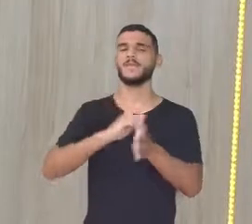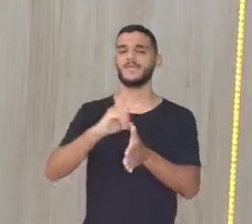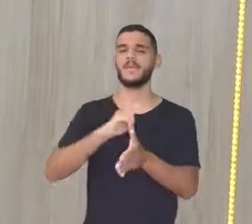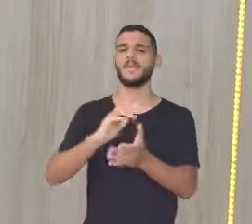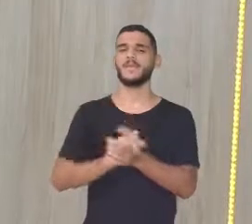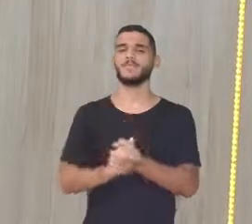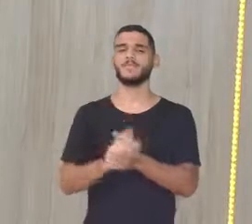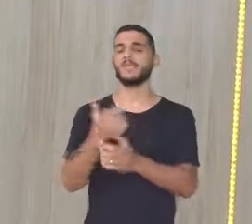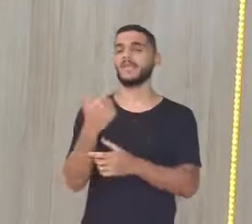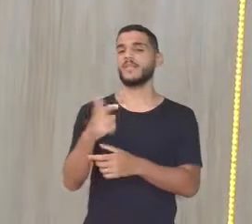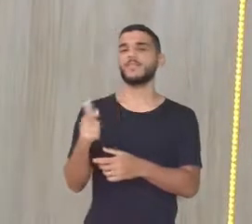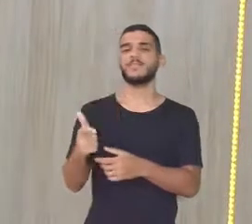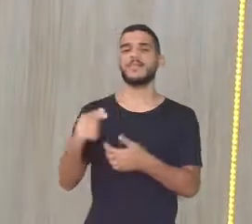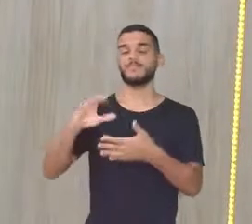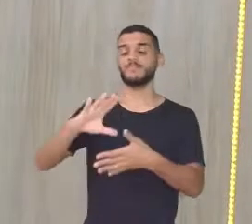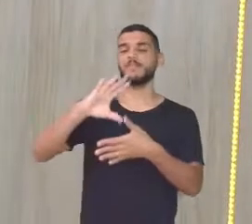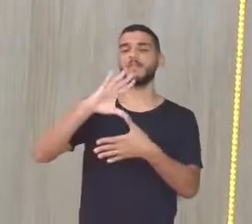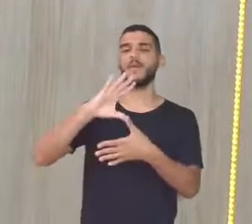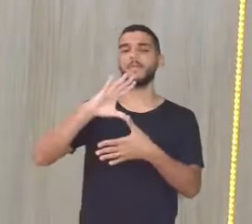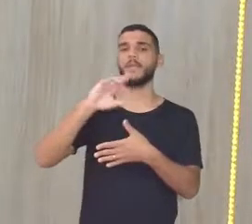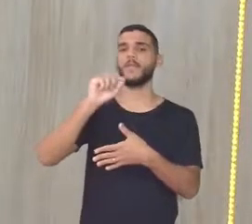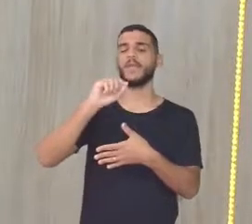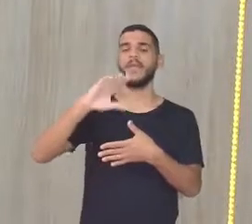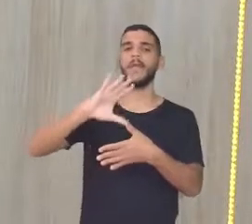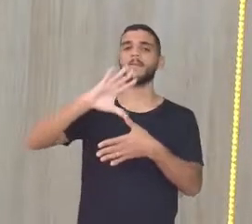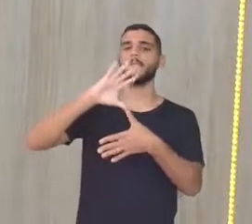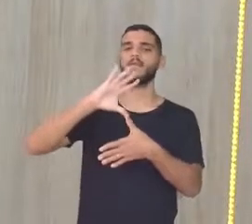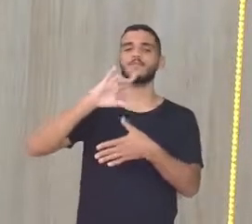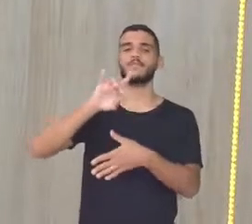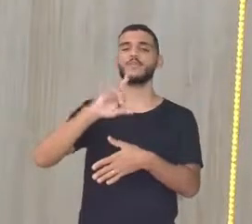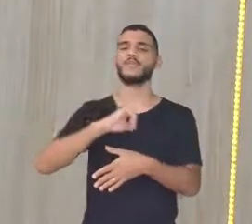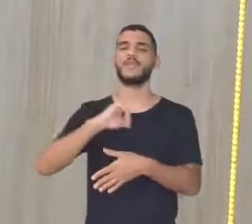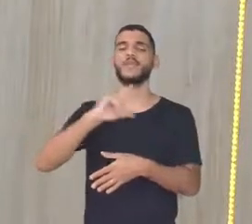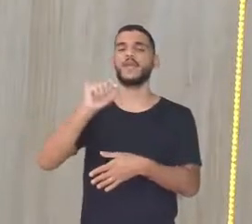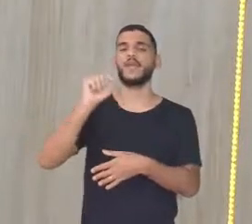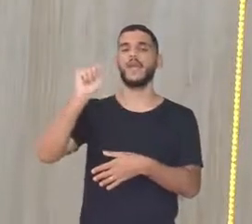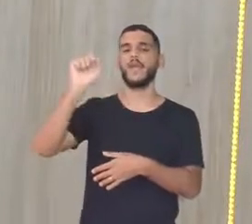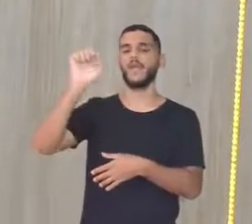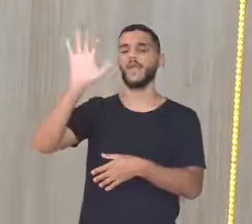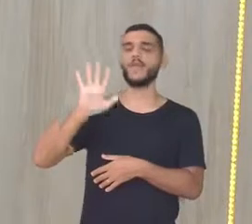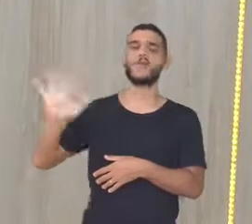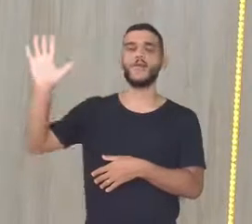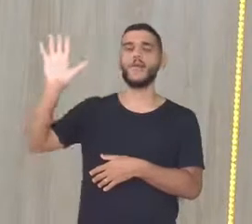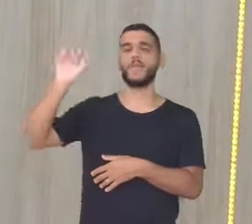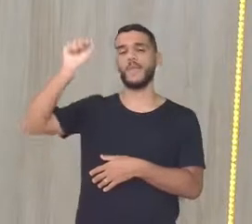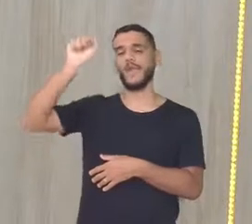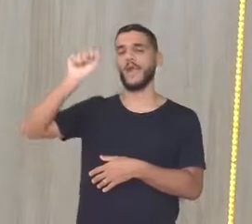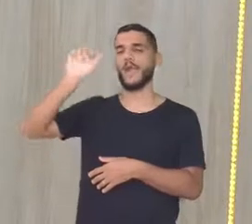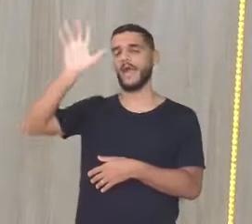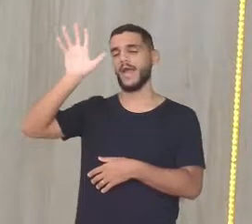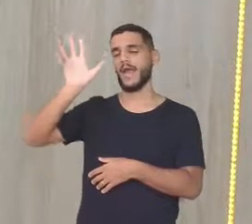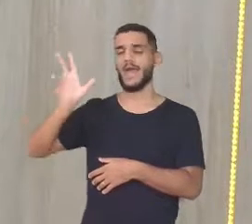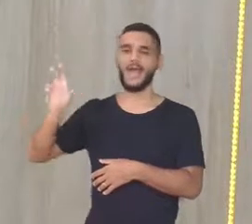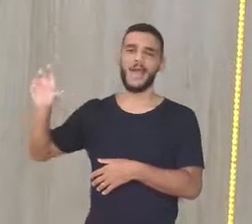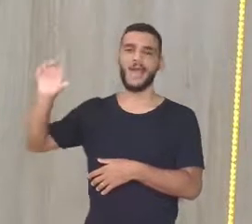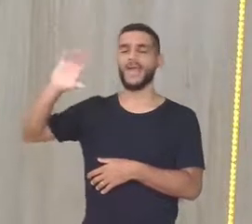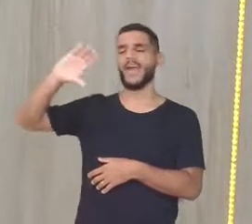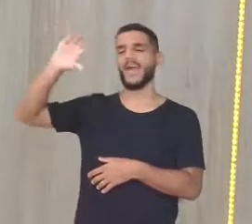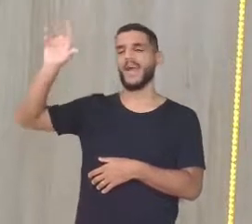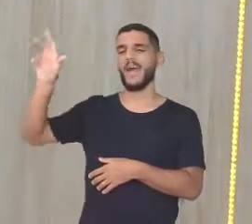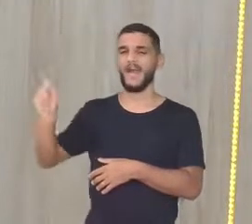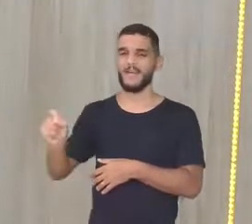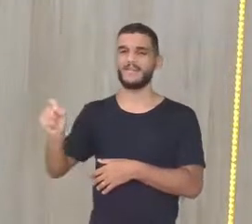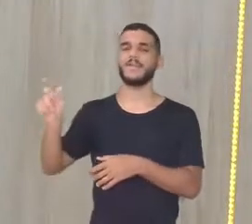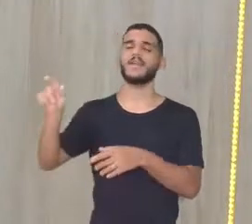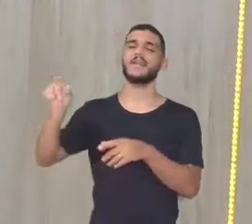Não existia no mapa A América Só existia a Europa A África E o Oriente Certo? Só se